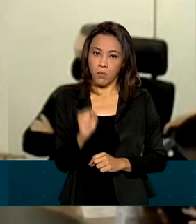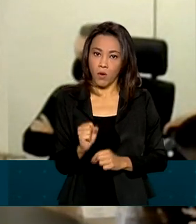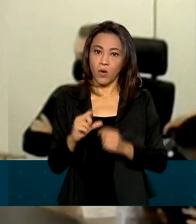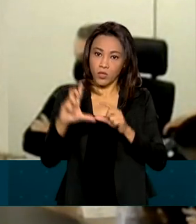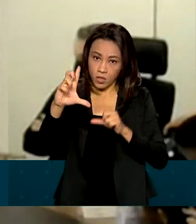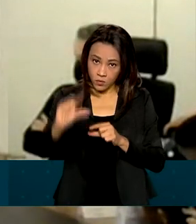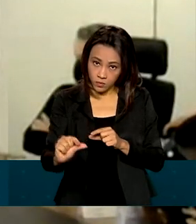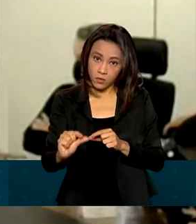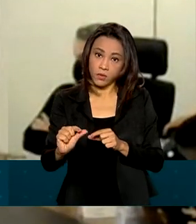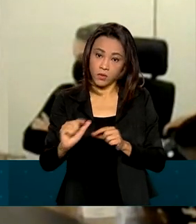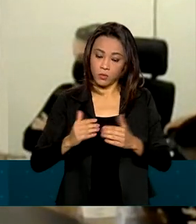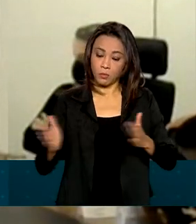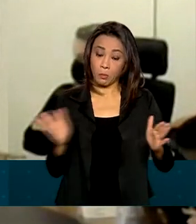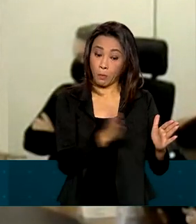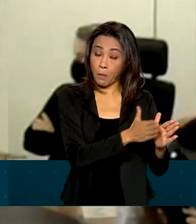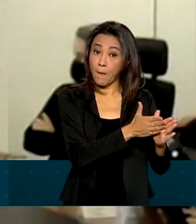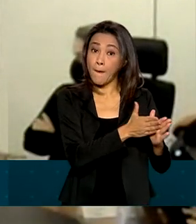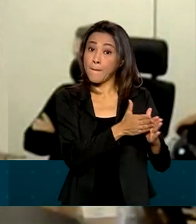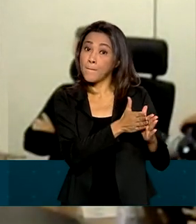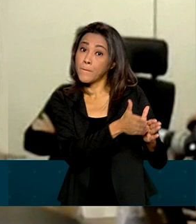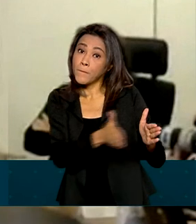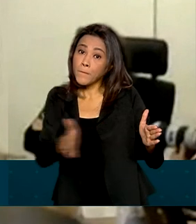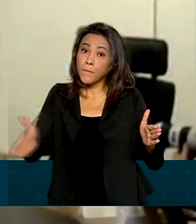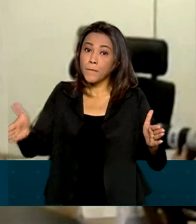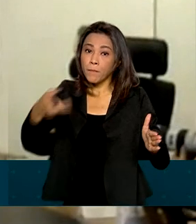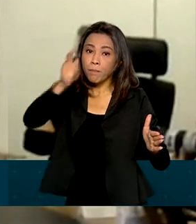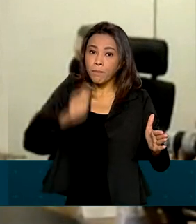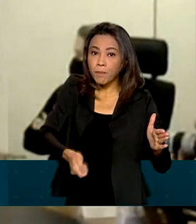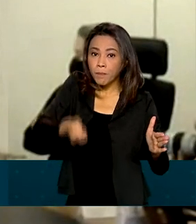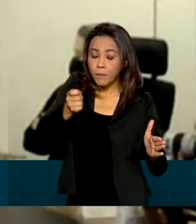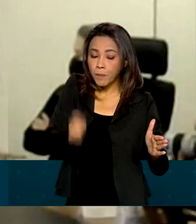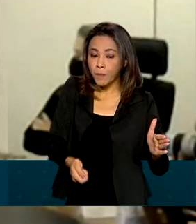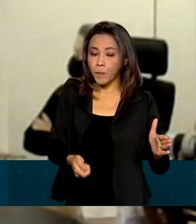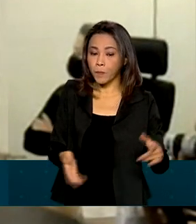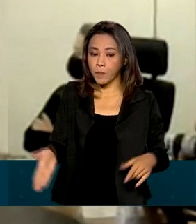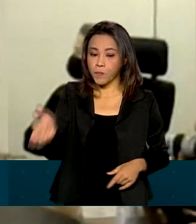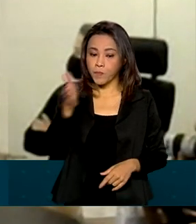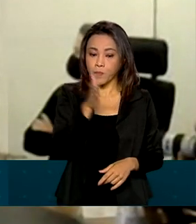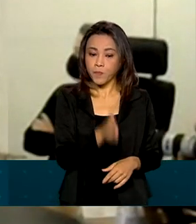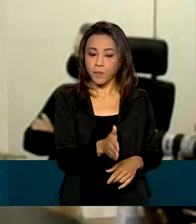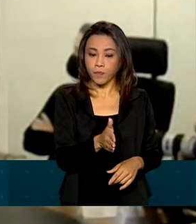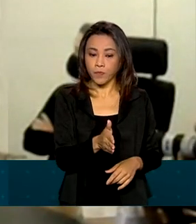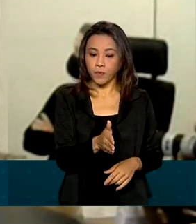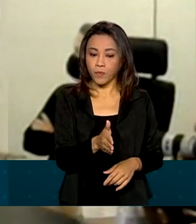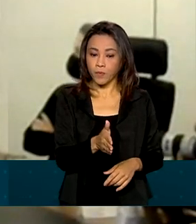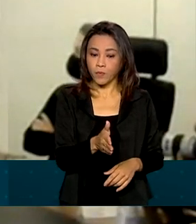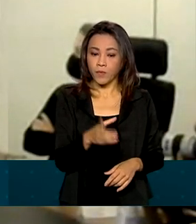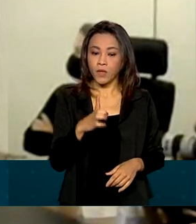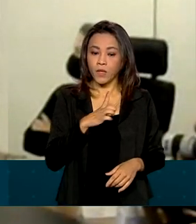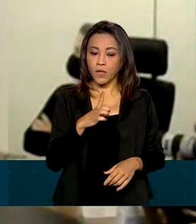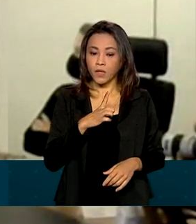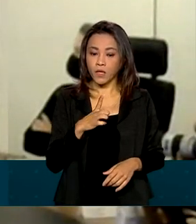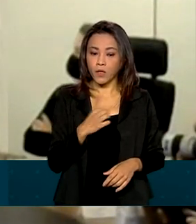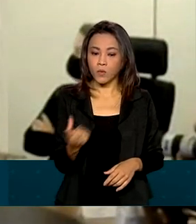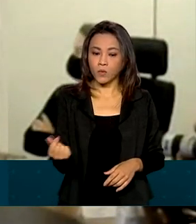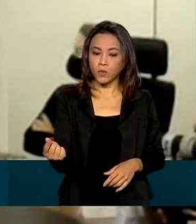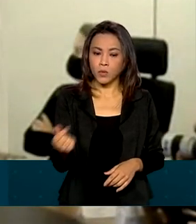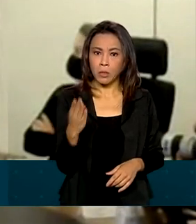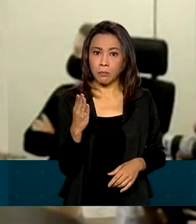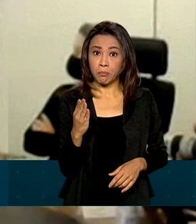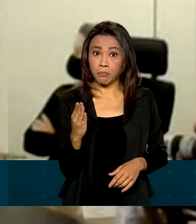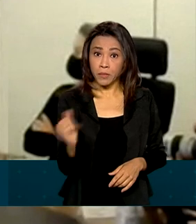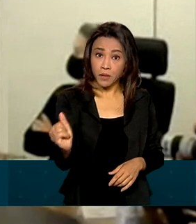processo de leilão. E além disso, você tem recursos bilionários que estão entrando